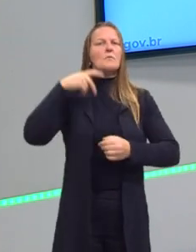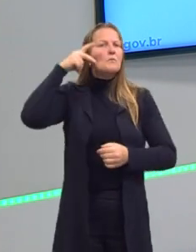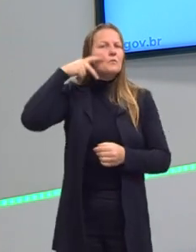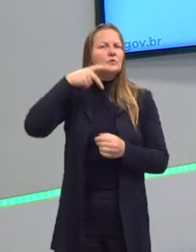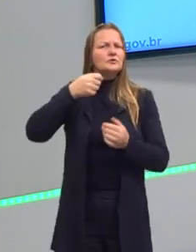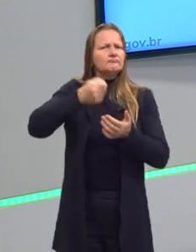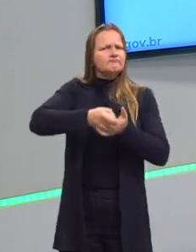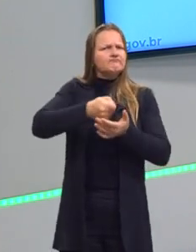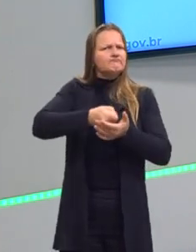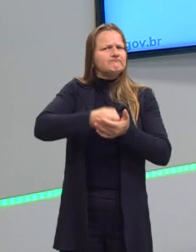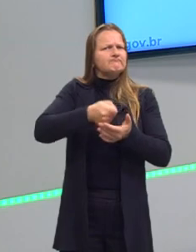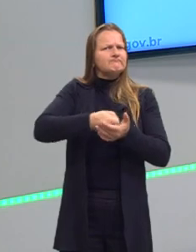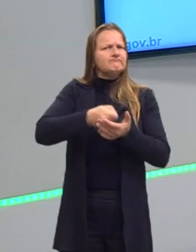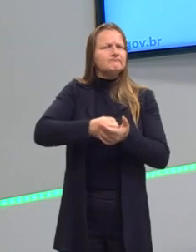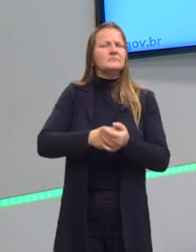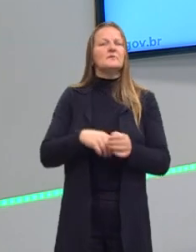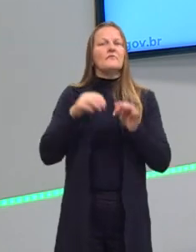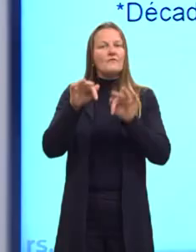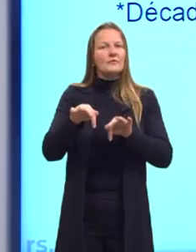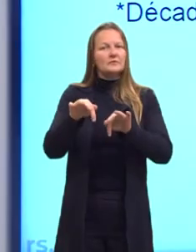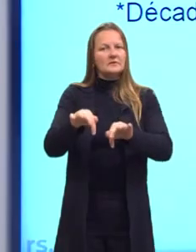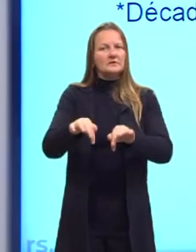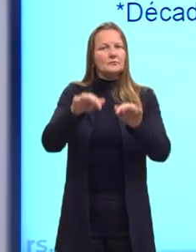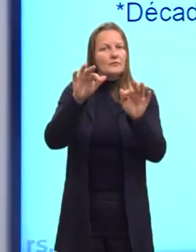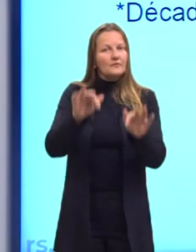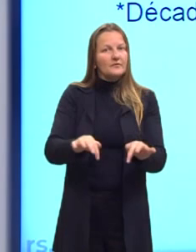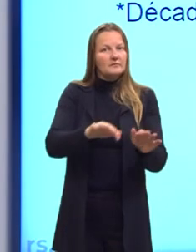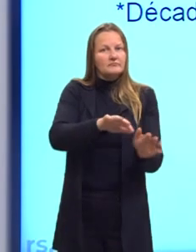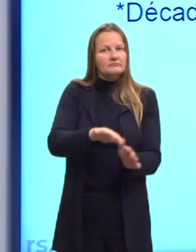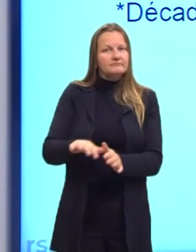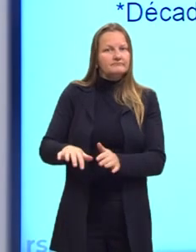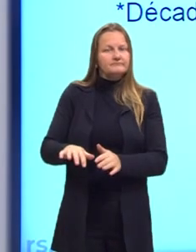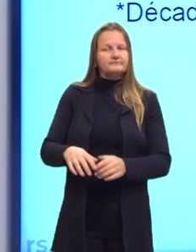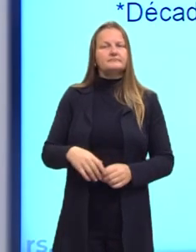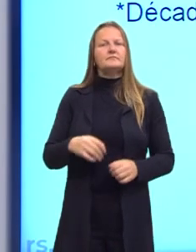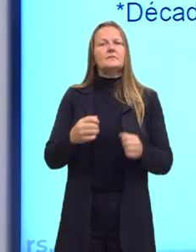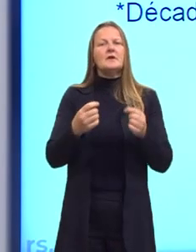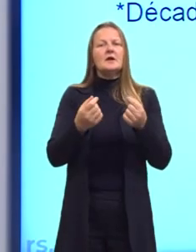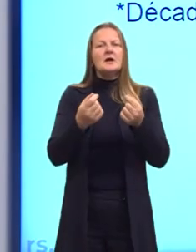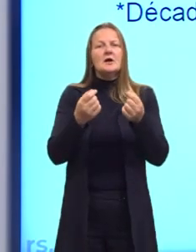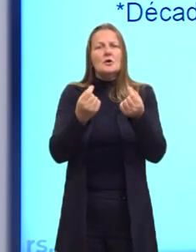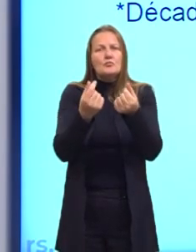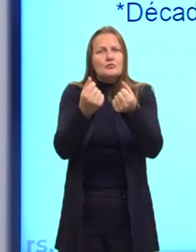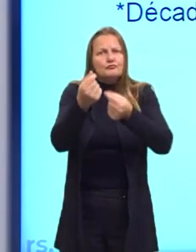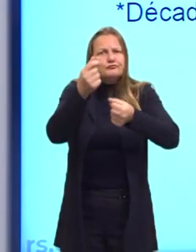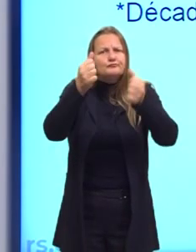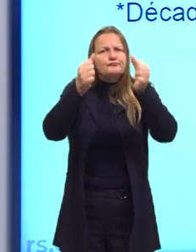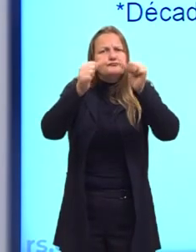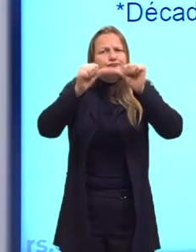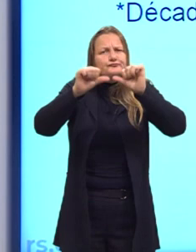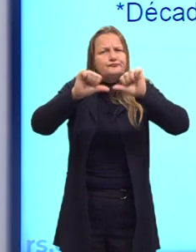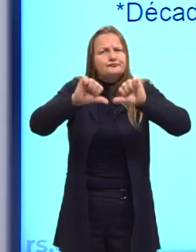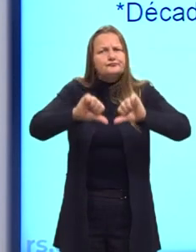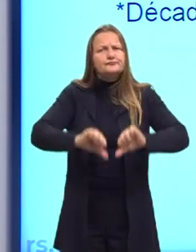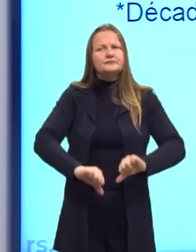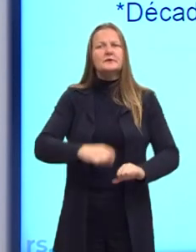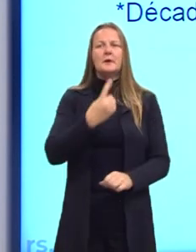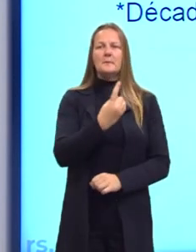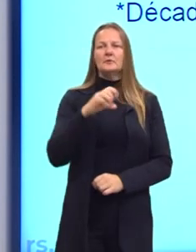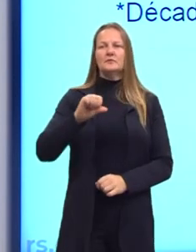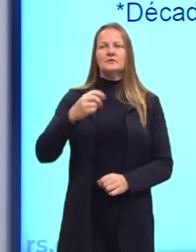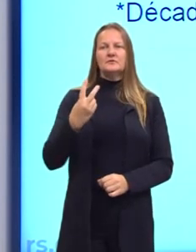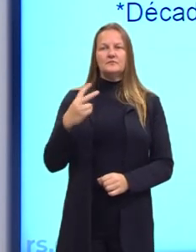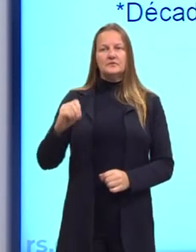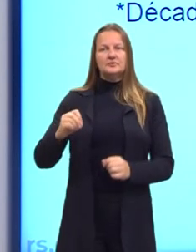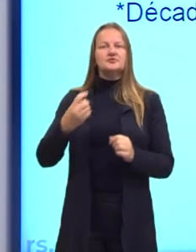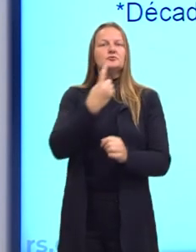absolutista que era do feudalismo. E olha essas crises, aonde que elas vão aparecer. 1920, 30, as